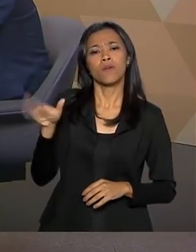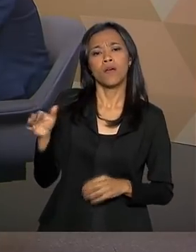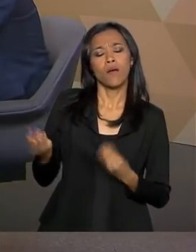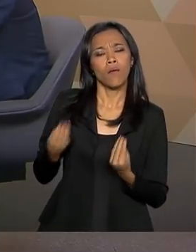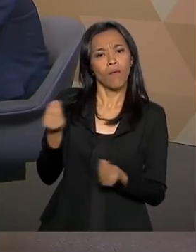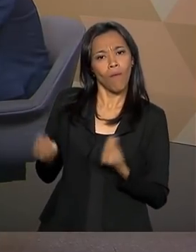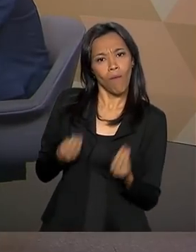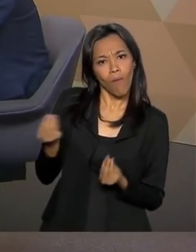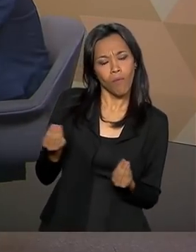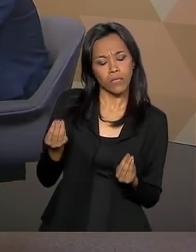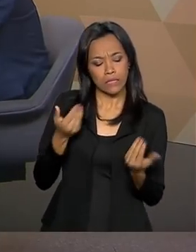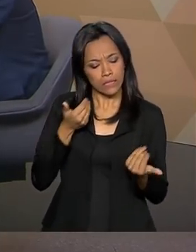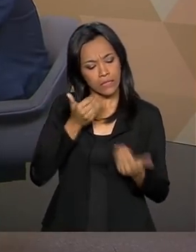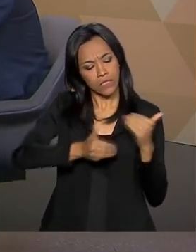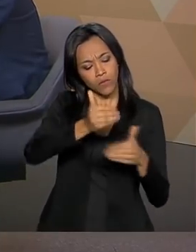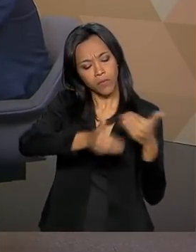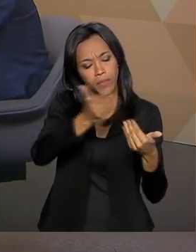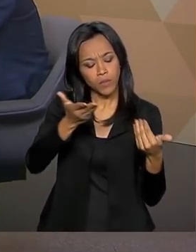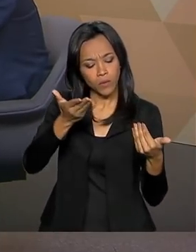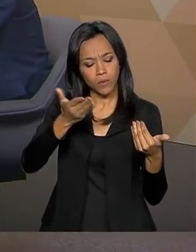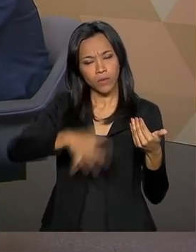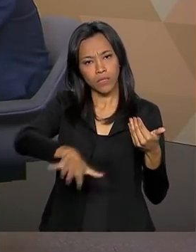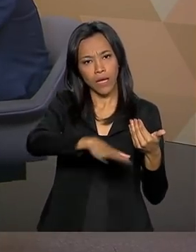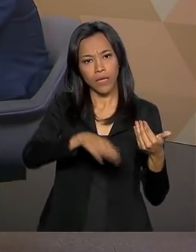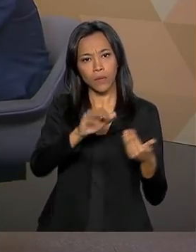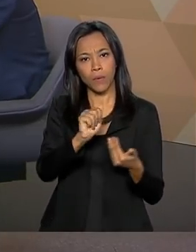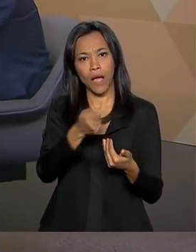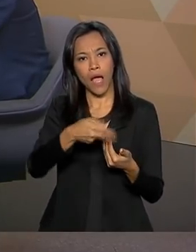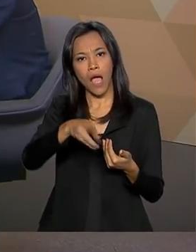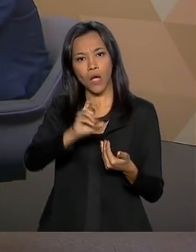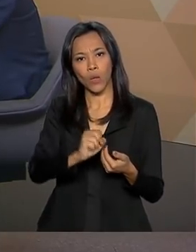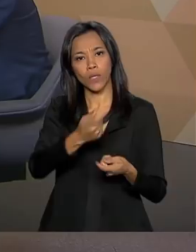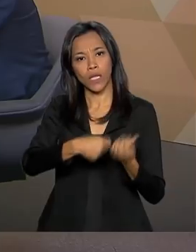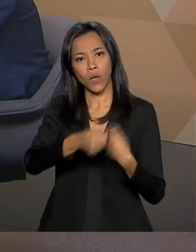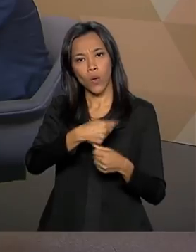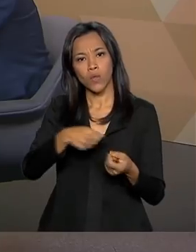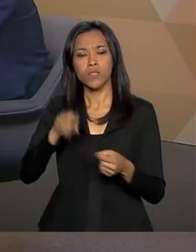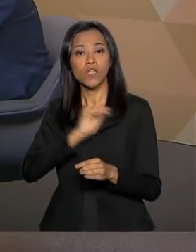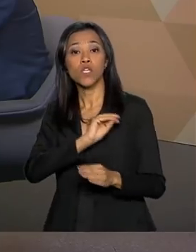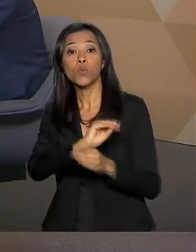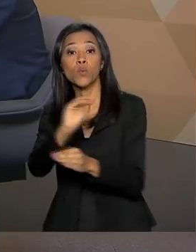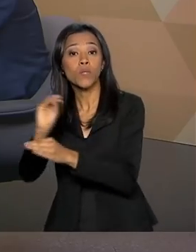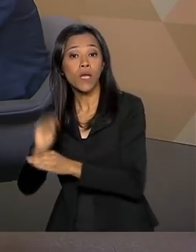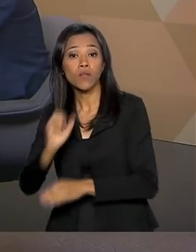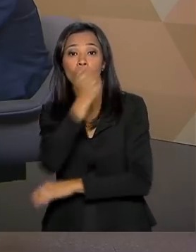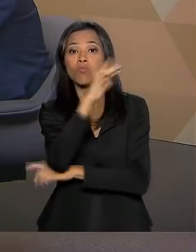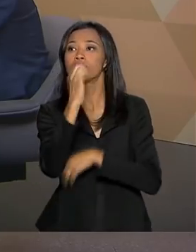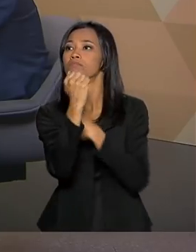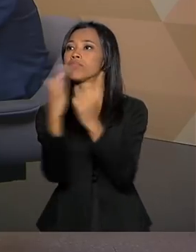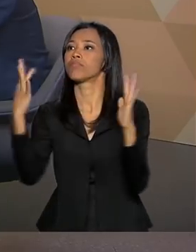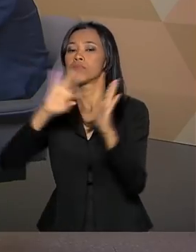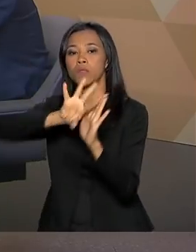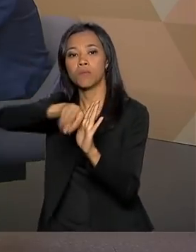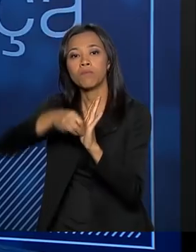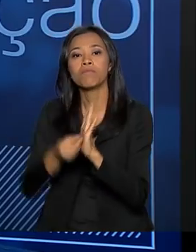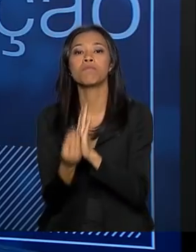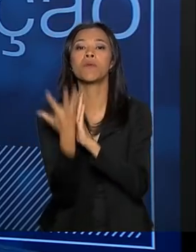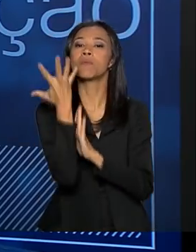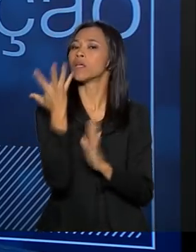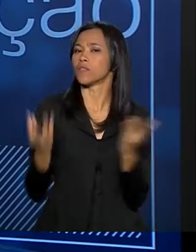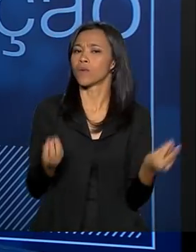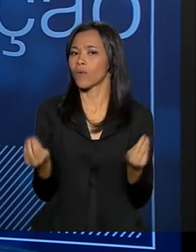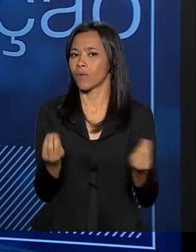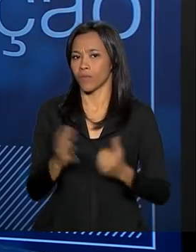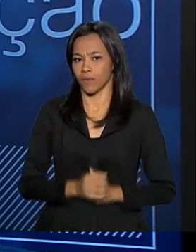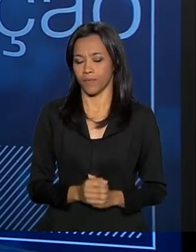relação entre desenvolvimento do agronegócio e sustentabilidade e proteção do meio ambiente no Brasil? Essa pergunta é super